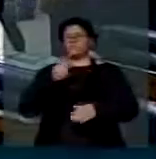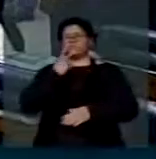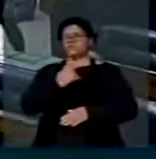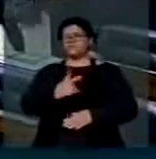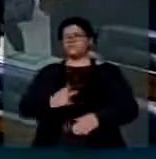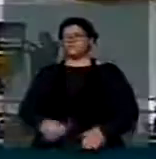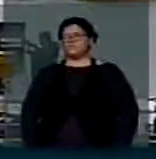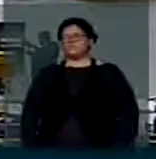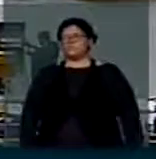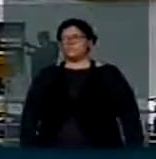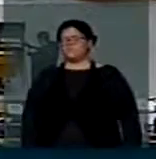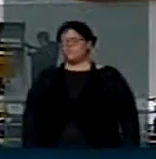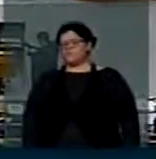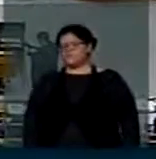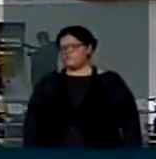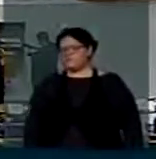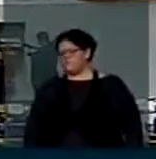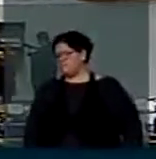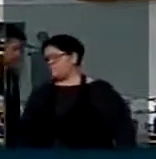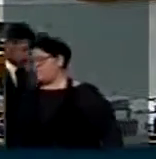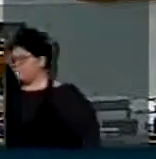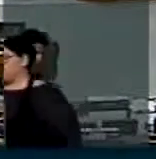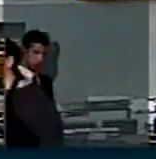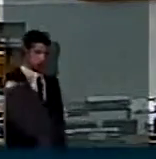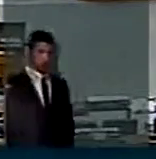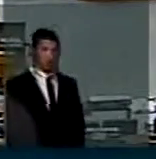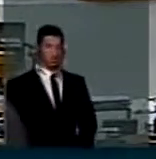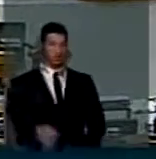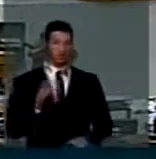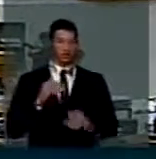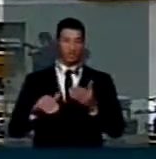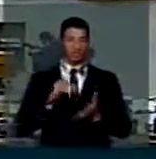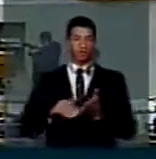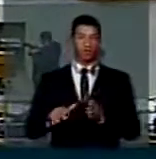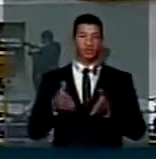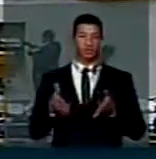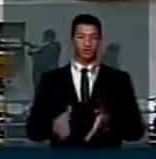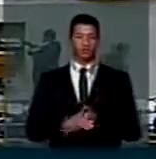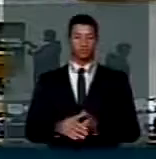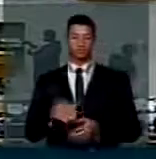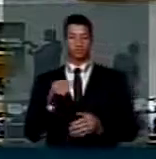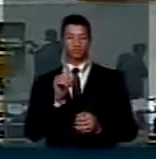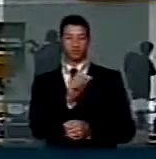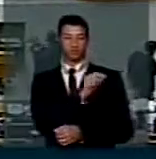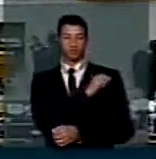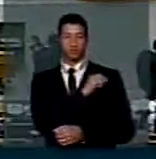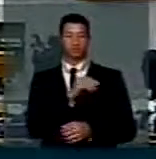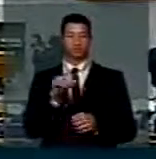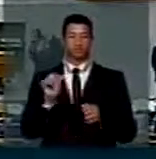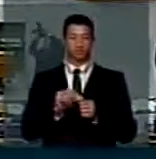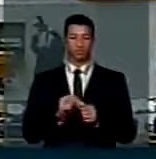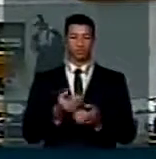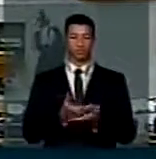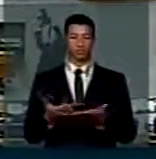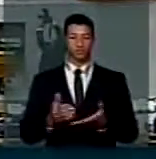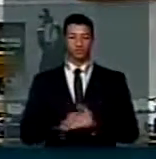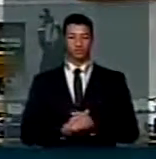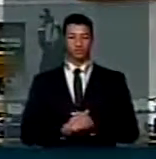plenário em relação à irresponsabilidade, à imprevidência, à